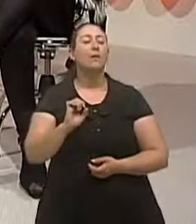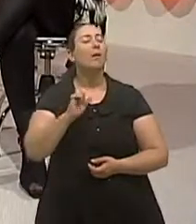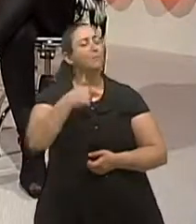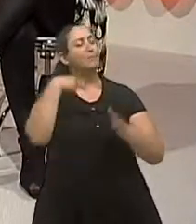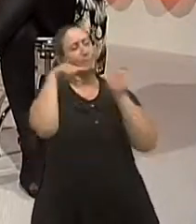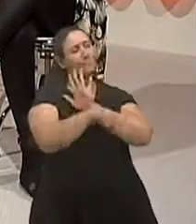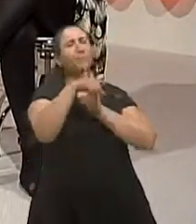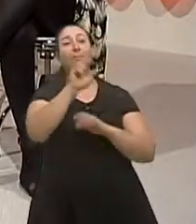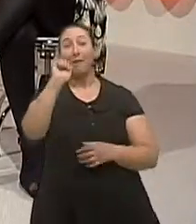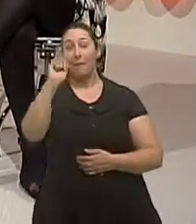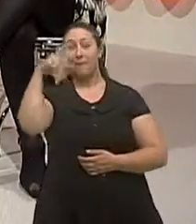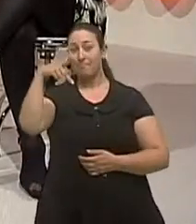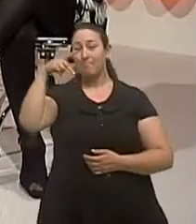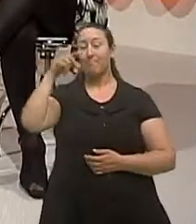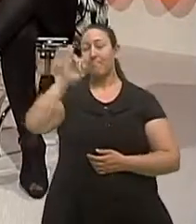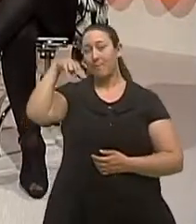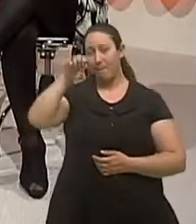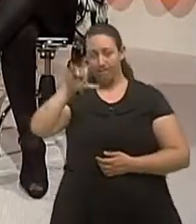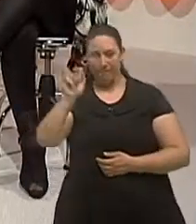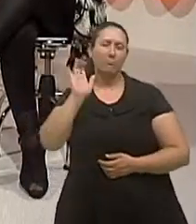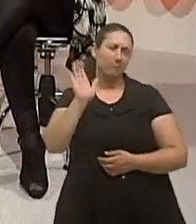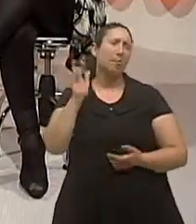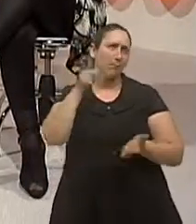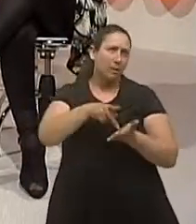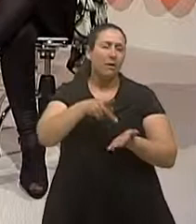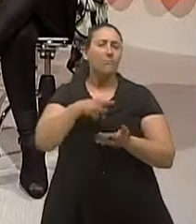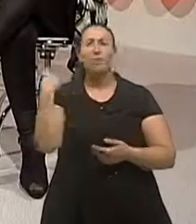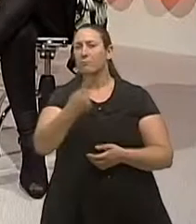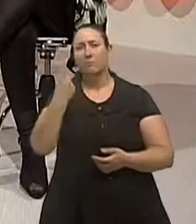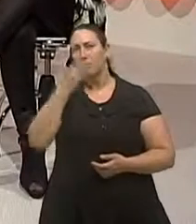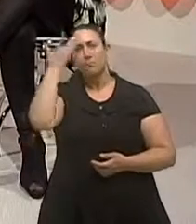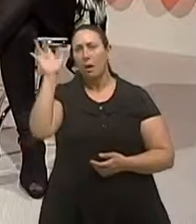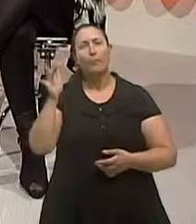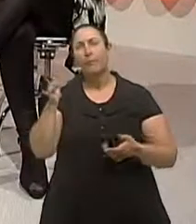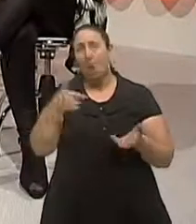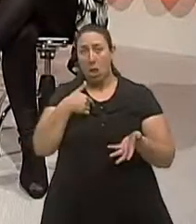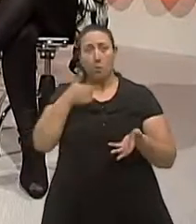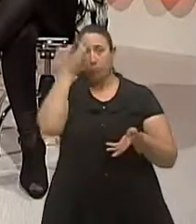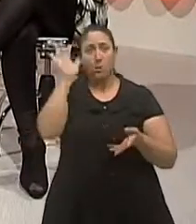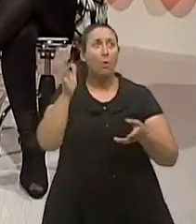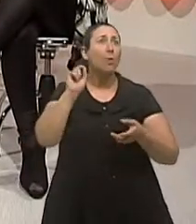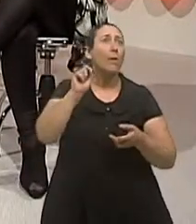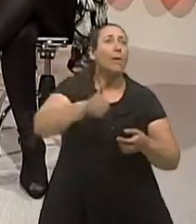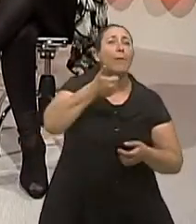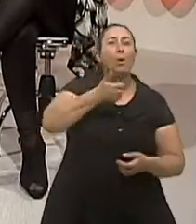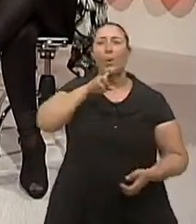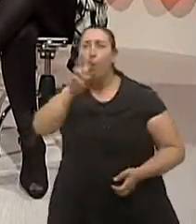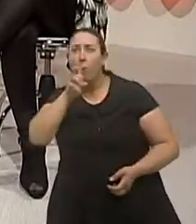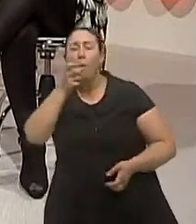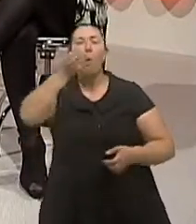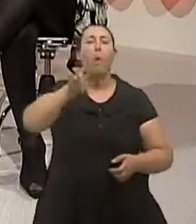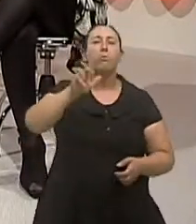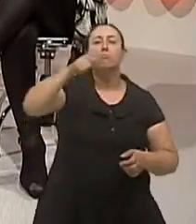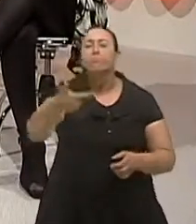associada ou o ronco está associado à apneia a gente não sabe exatamente eu não sei qual é o que vem primeiro mas essas